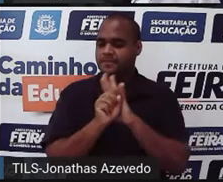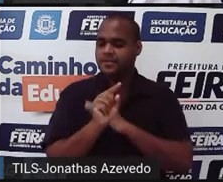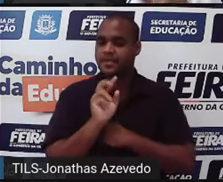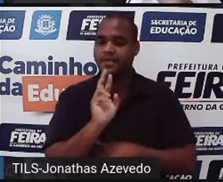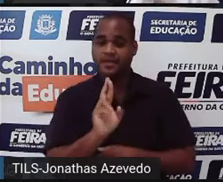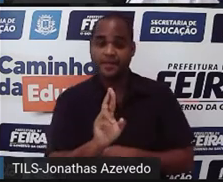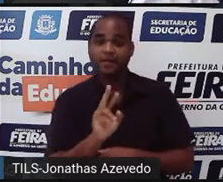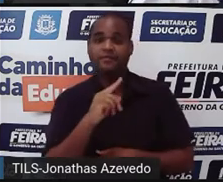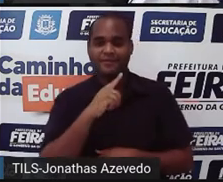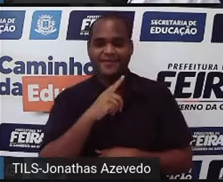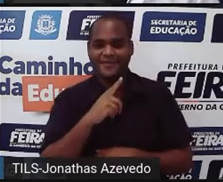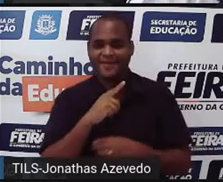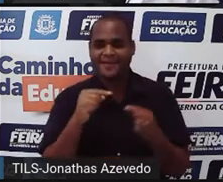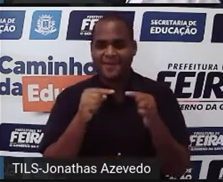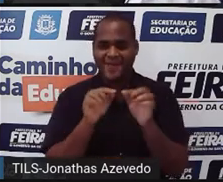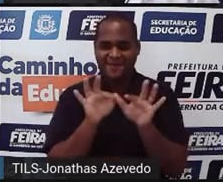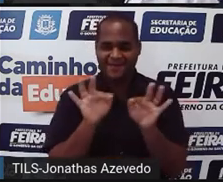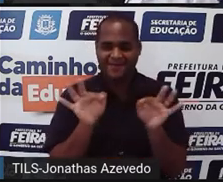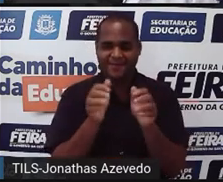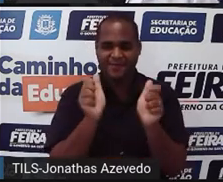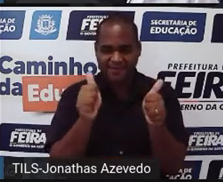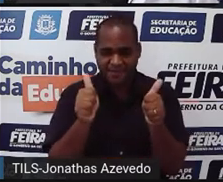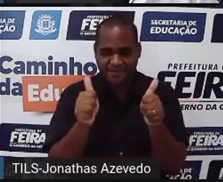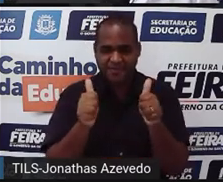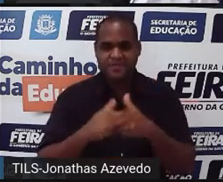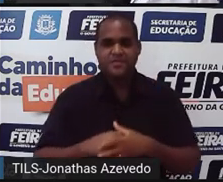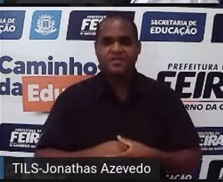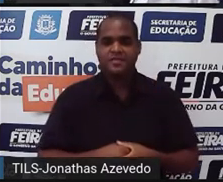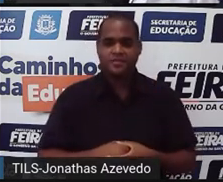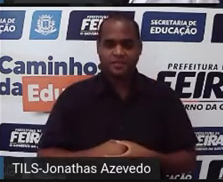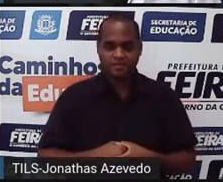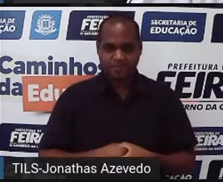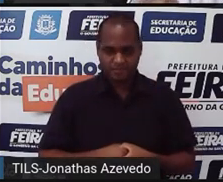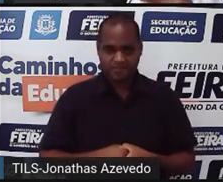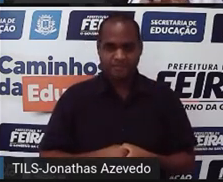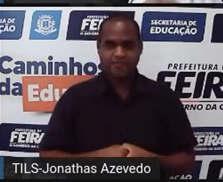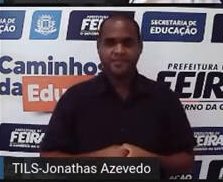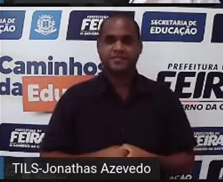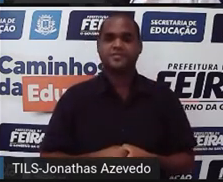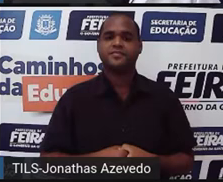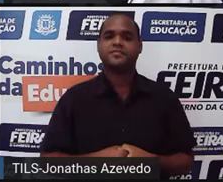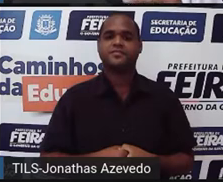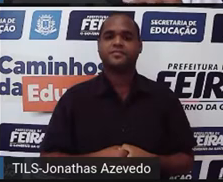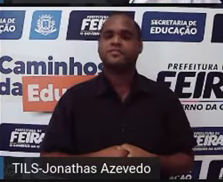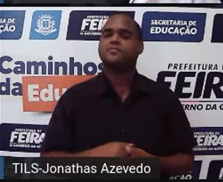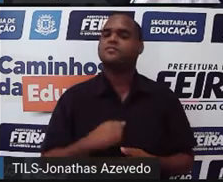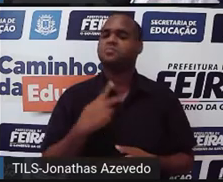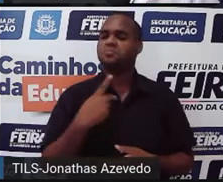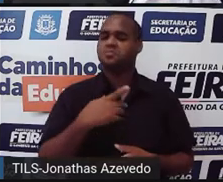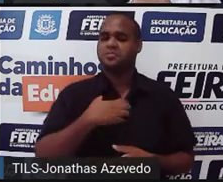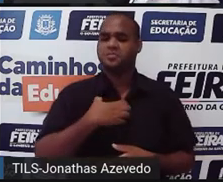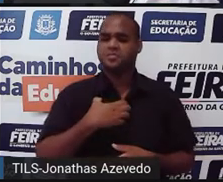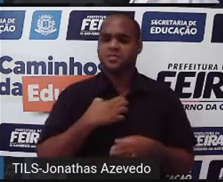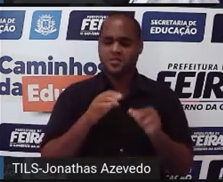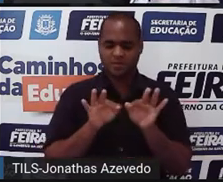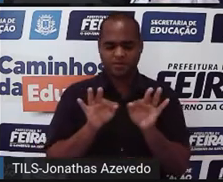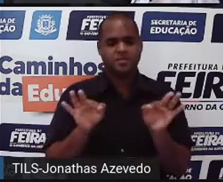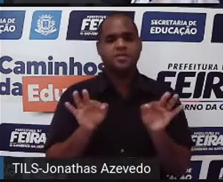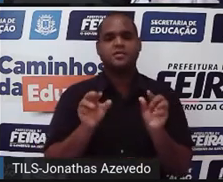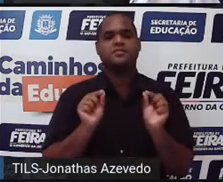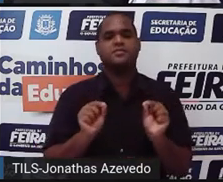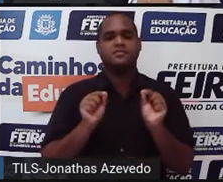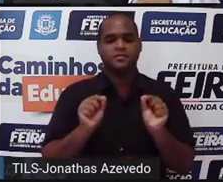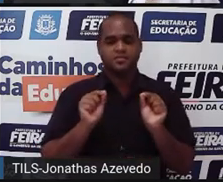pergunta sobre essa frase aí, ok? Então vamos lá. Qual é o sentido da frase?